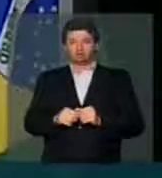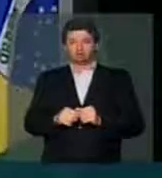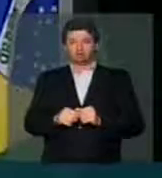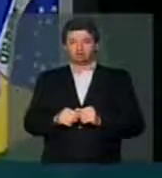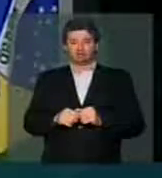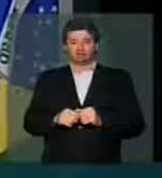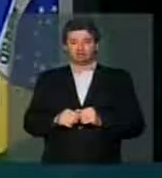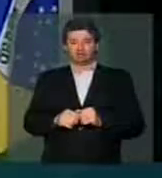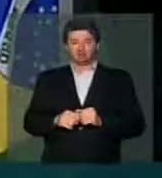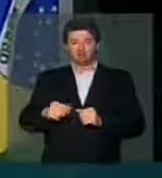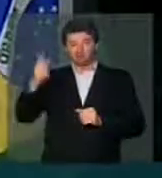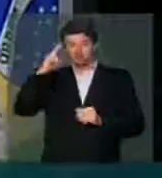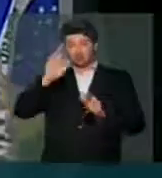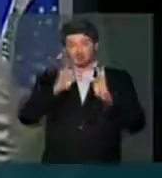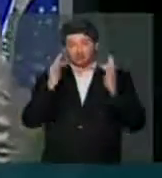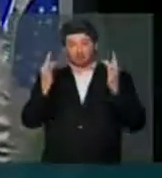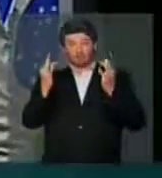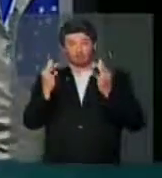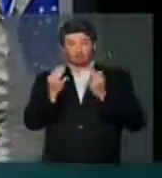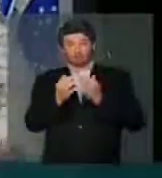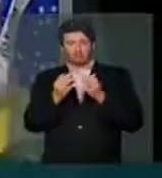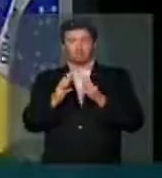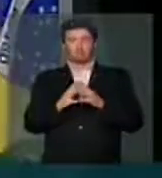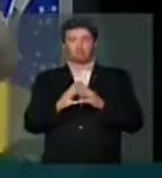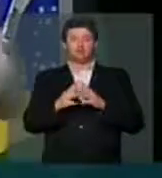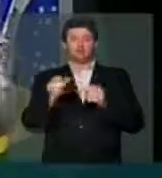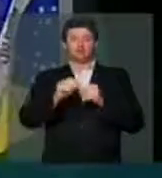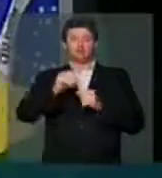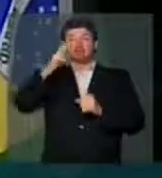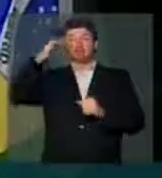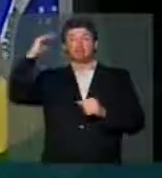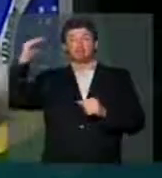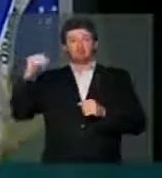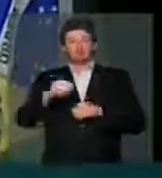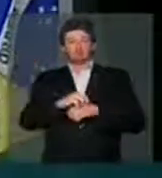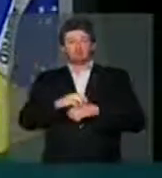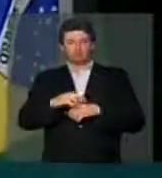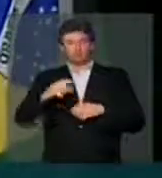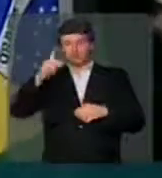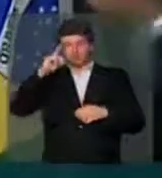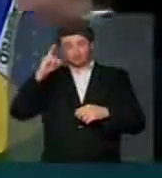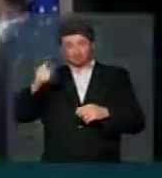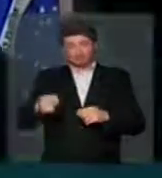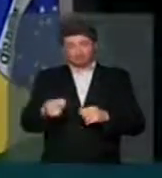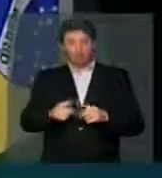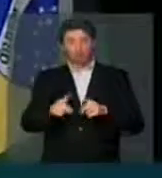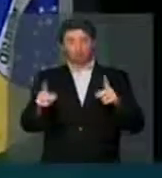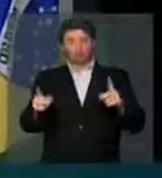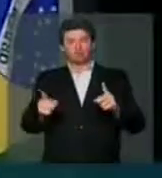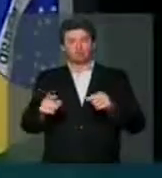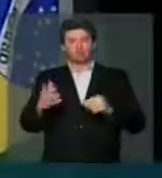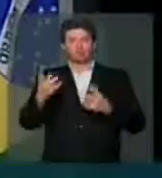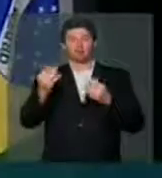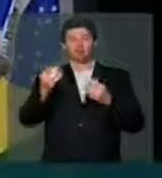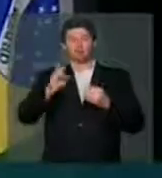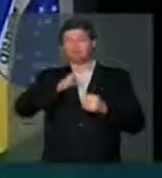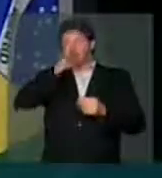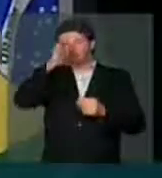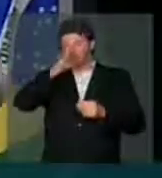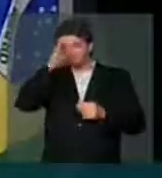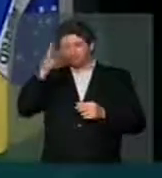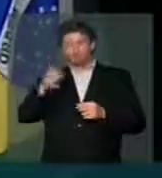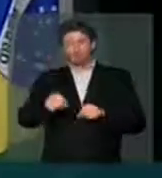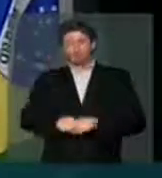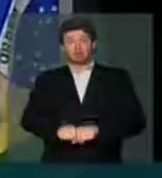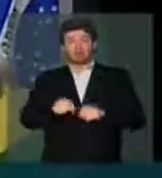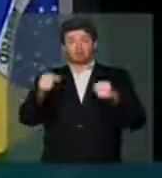a história da família que fez sucesso que mandou mas que de tão perdulária foi